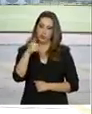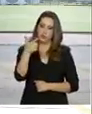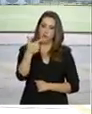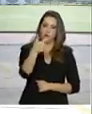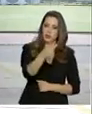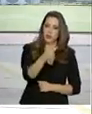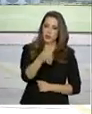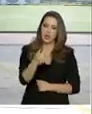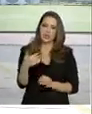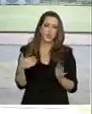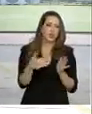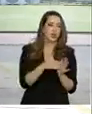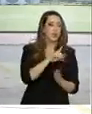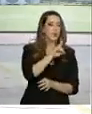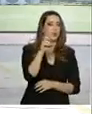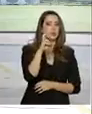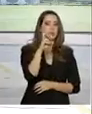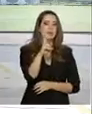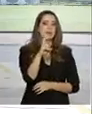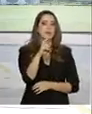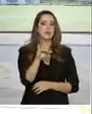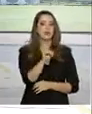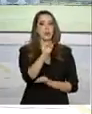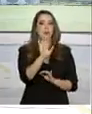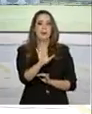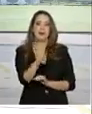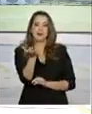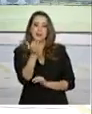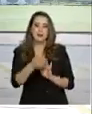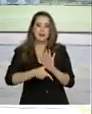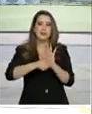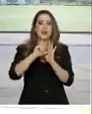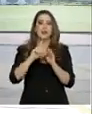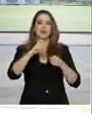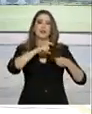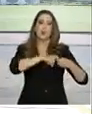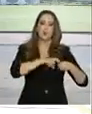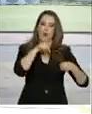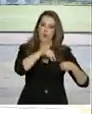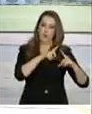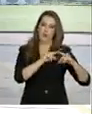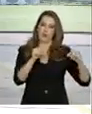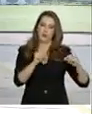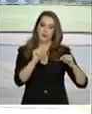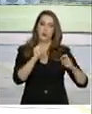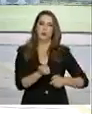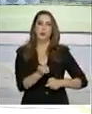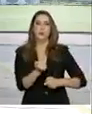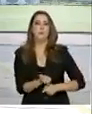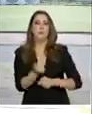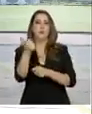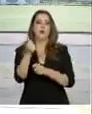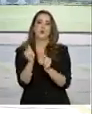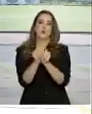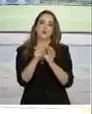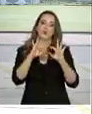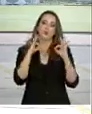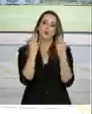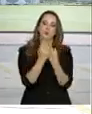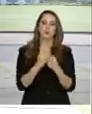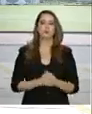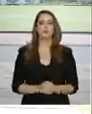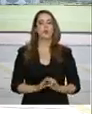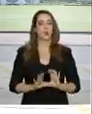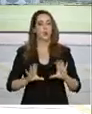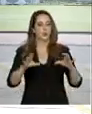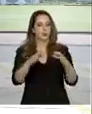ficaria por lá até o próximo dia 5, mas resolveu antecipar essa volta pra passar o Réveillon aqui em Brasília com a família. E olha, a